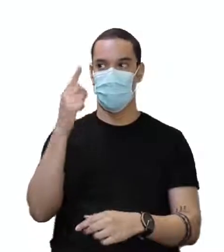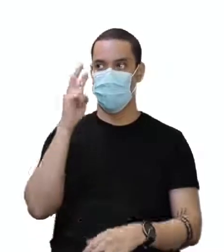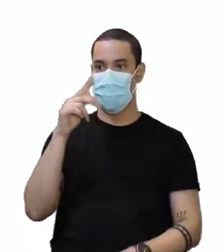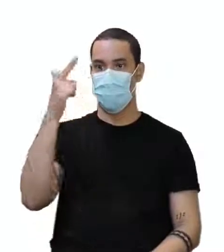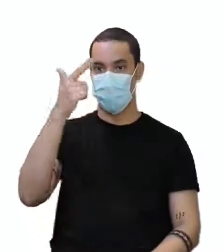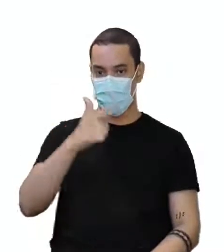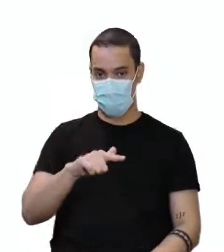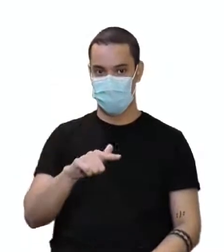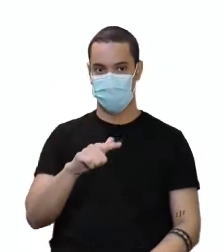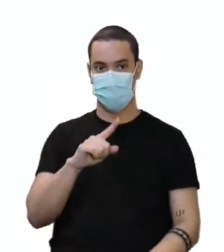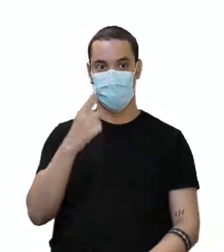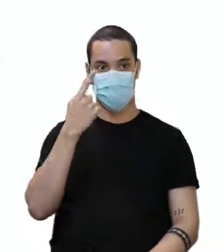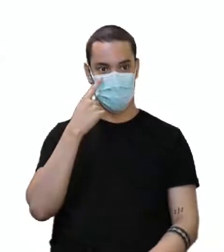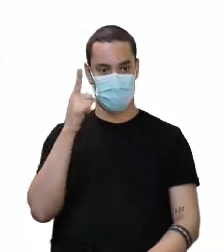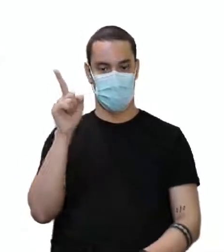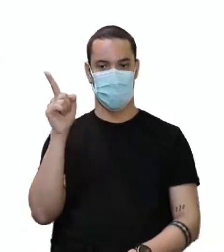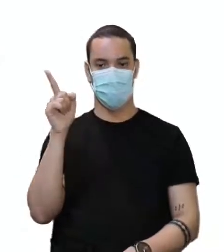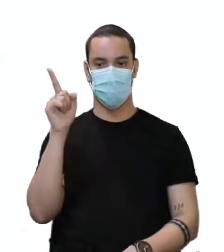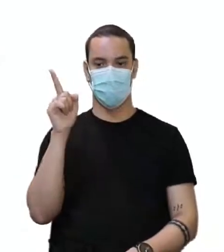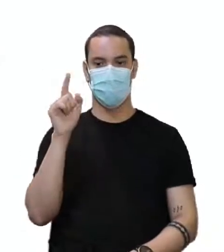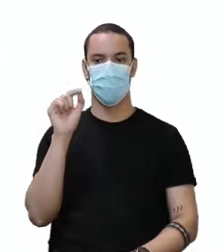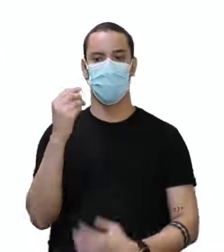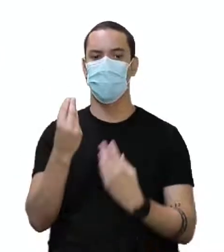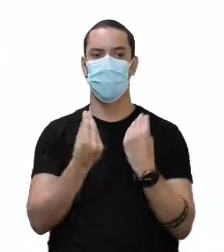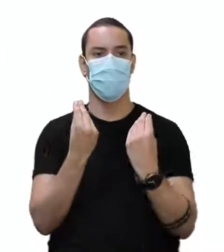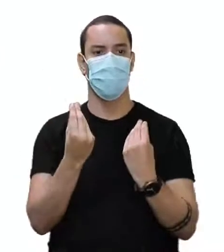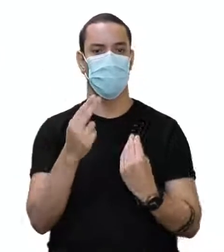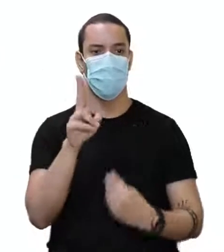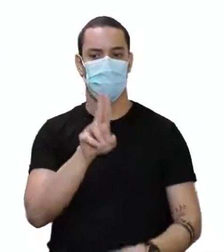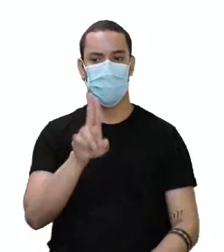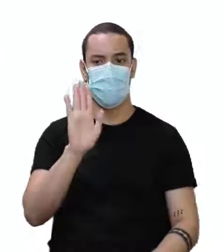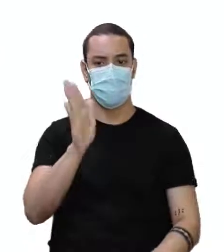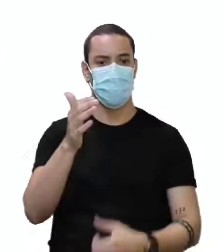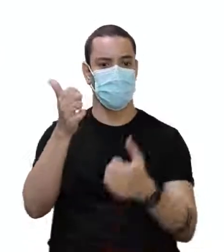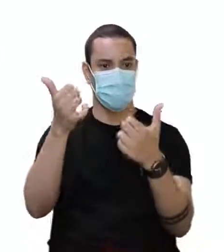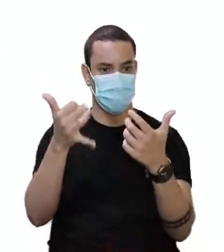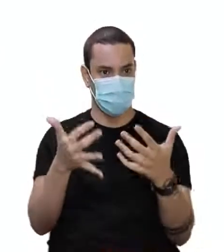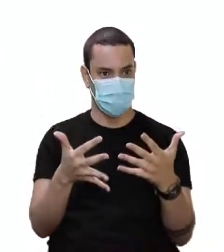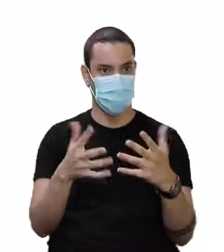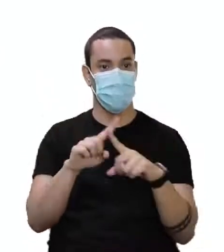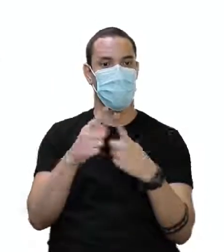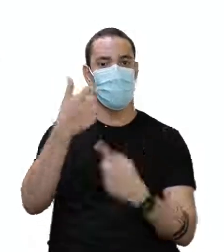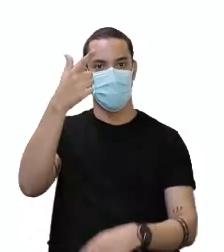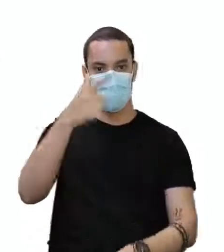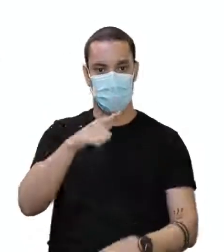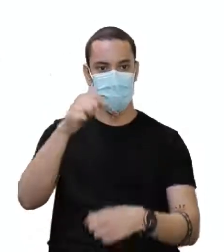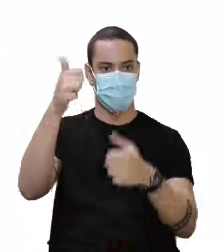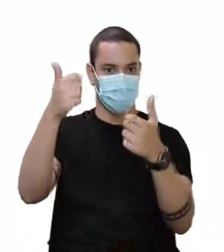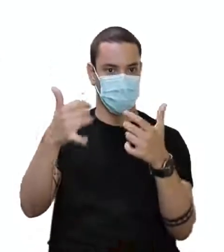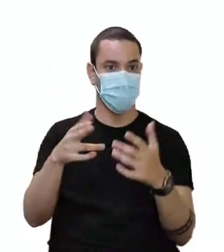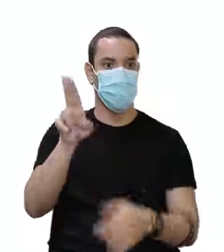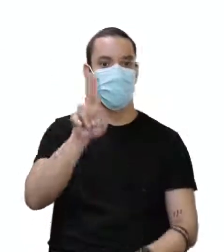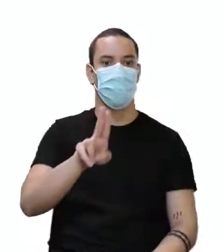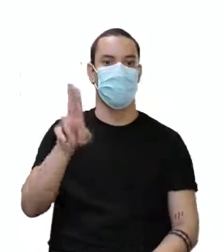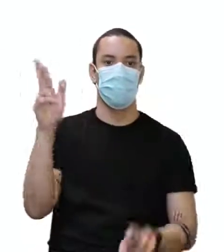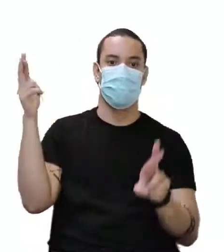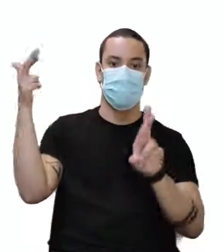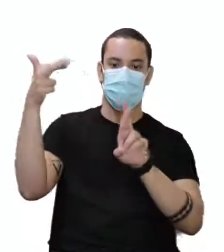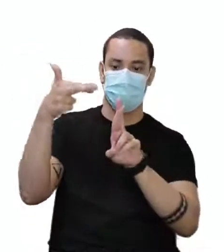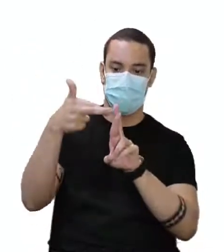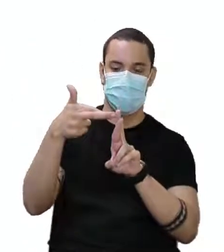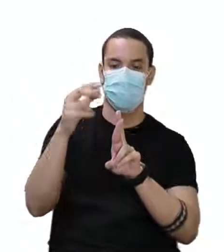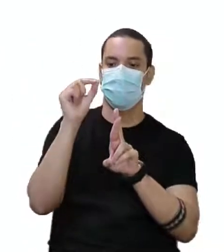ainda. Olha aí. Para que que ele é usado? Já falei bastante para vocês, mas falo mais uma vez. Usado para se referir